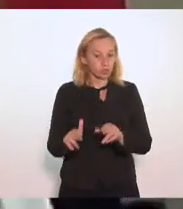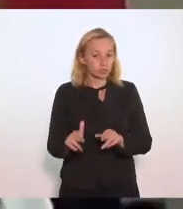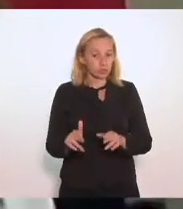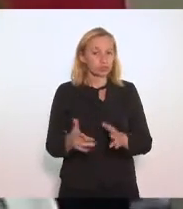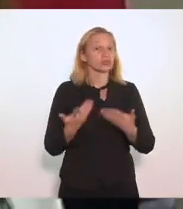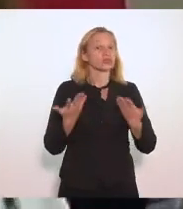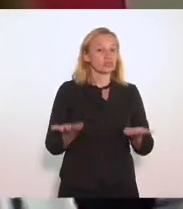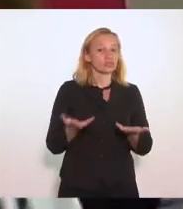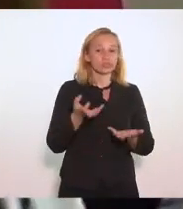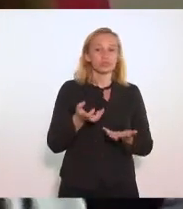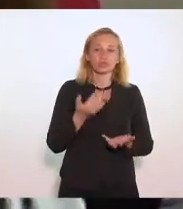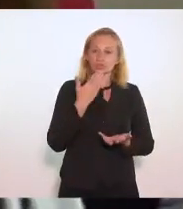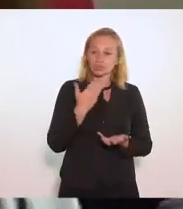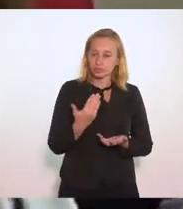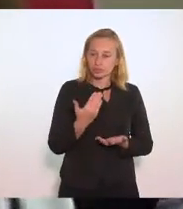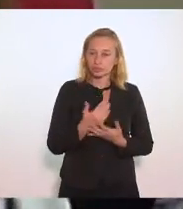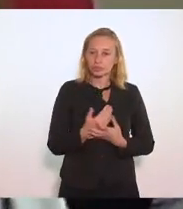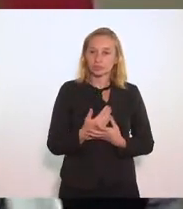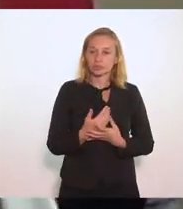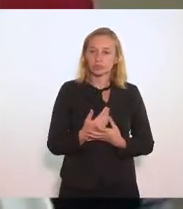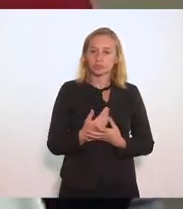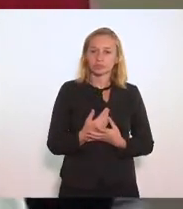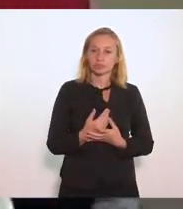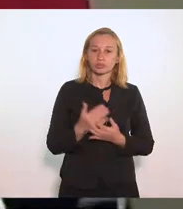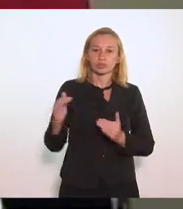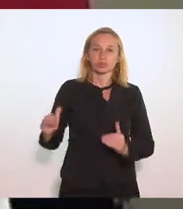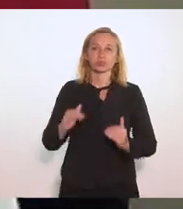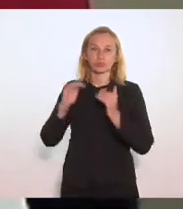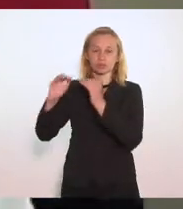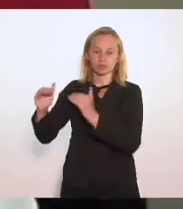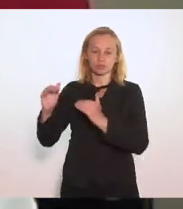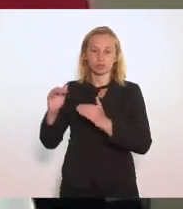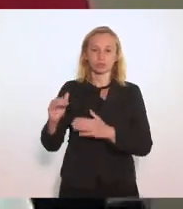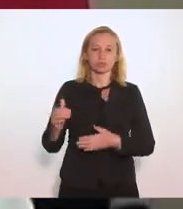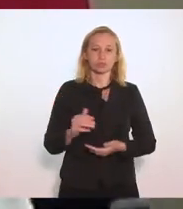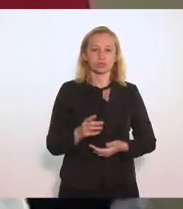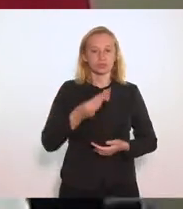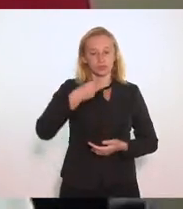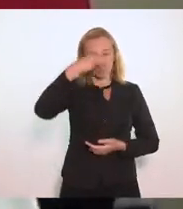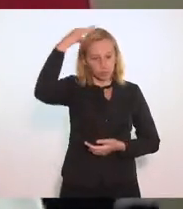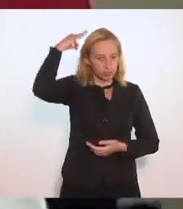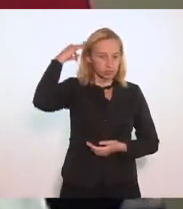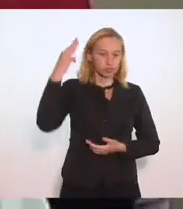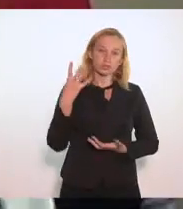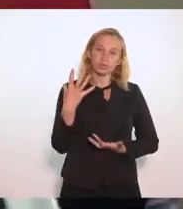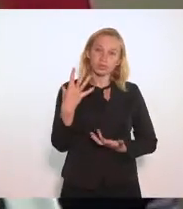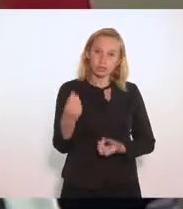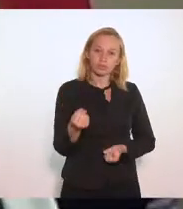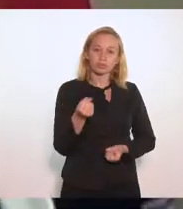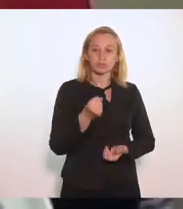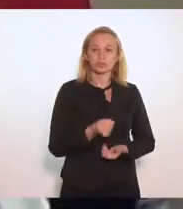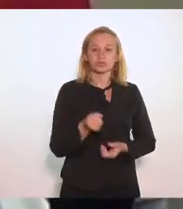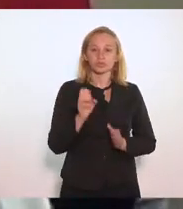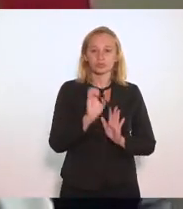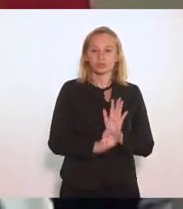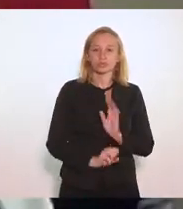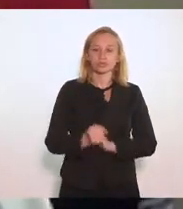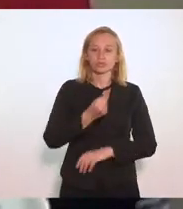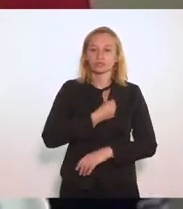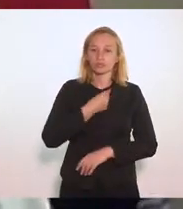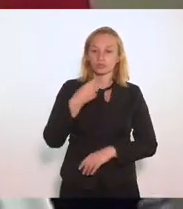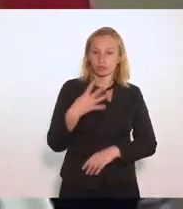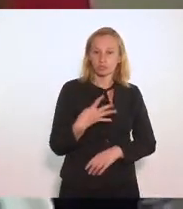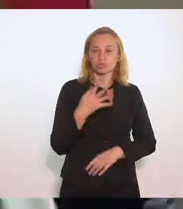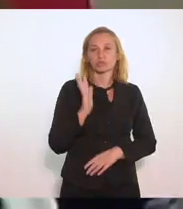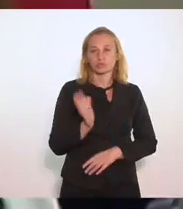eu queria apenas fazer essa ponderação com vossa excelência se não seria o caso de aceitar a emenda número 4